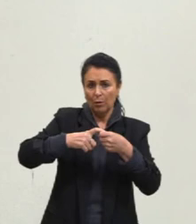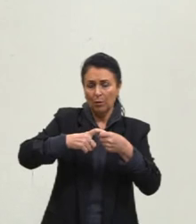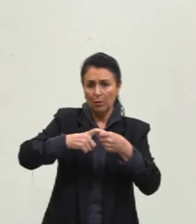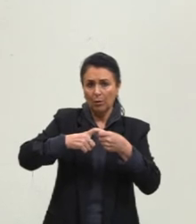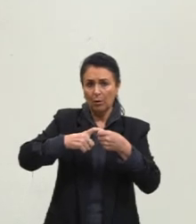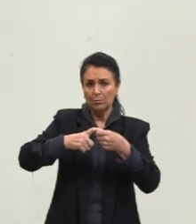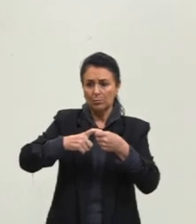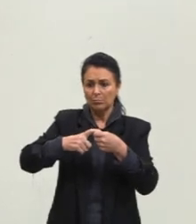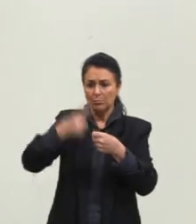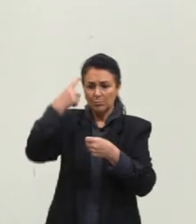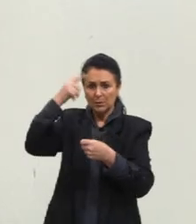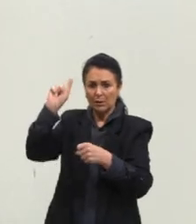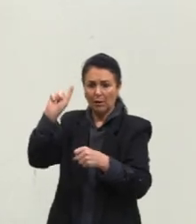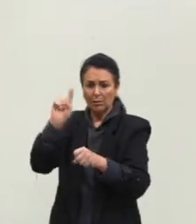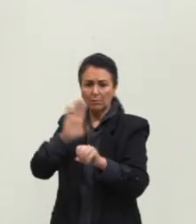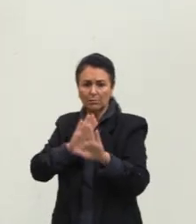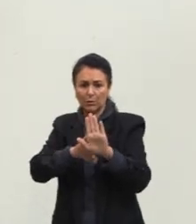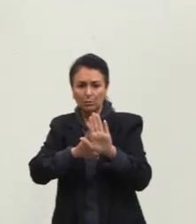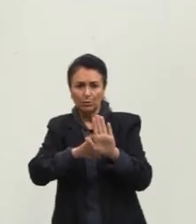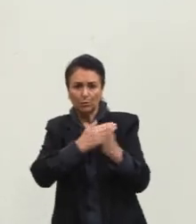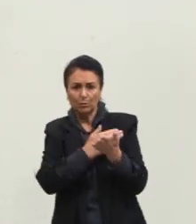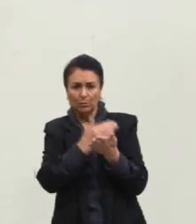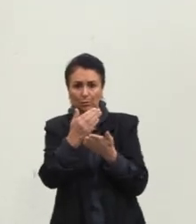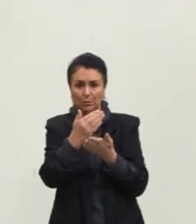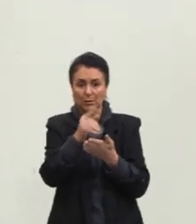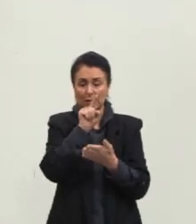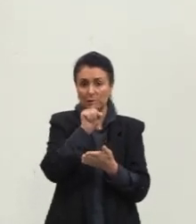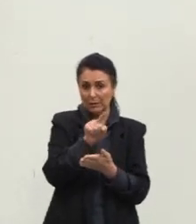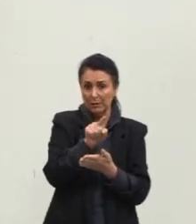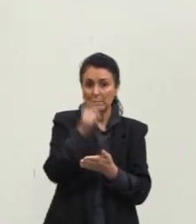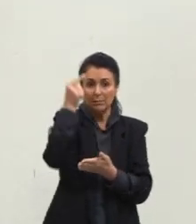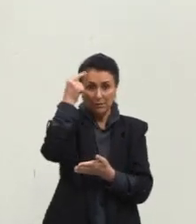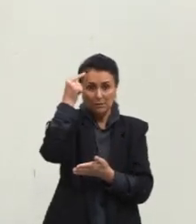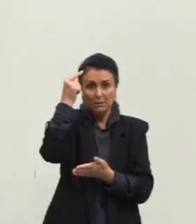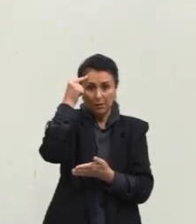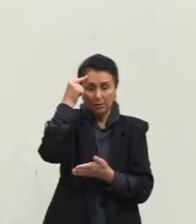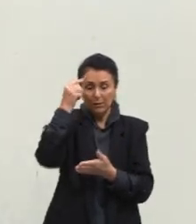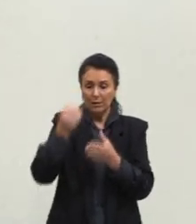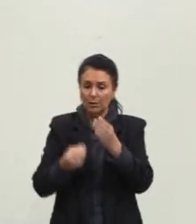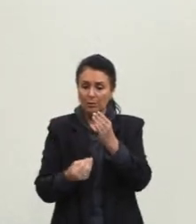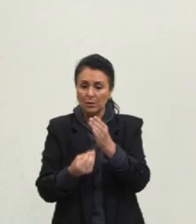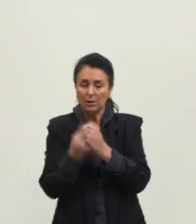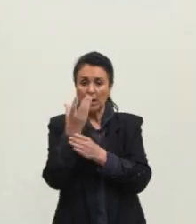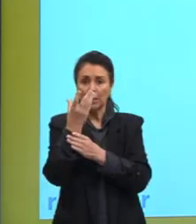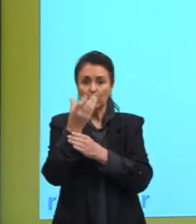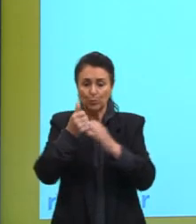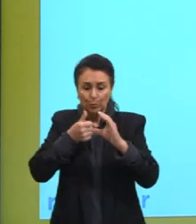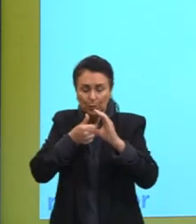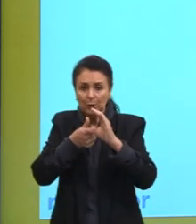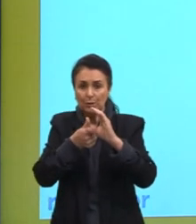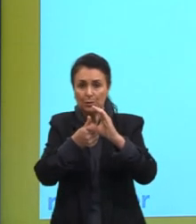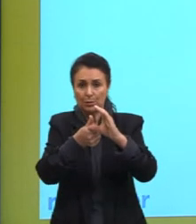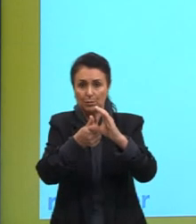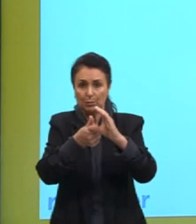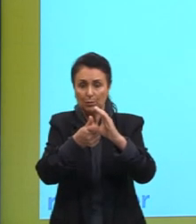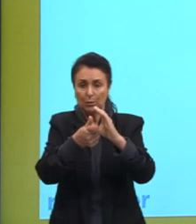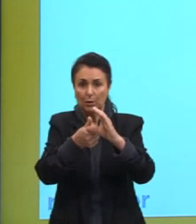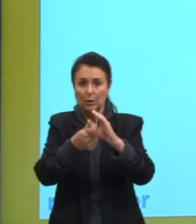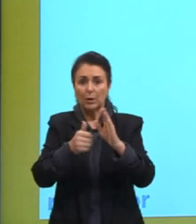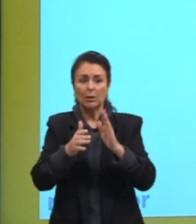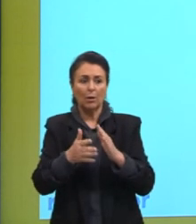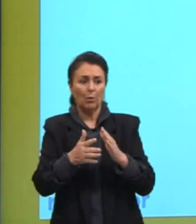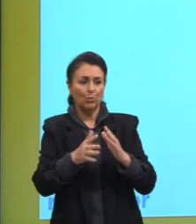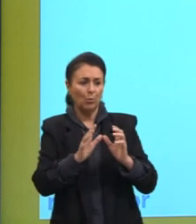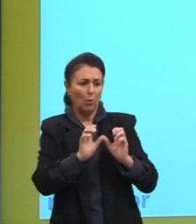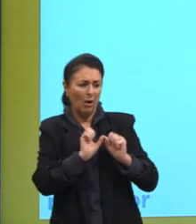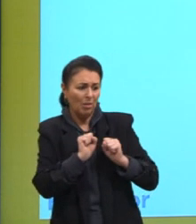ideais do início, do que ele considerava que eram os ideais originários do cristianismo. Então, o culto das imagens,